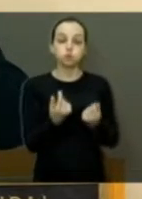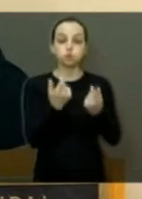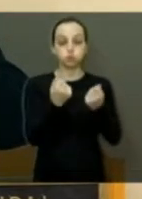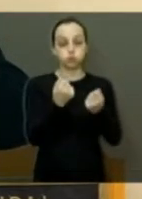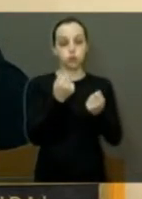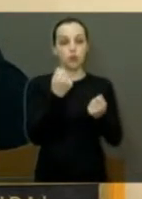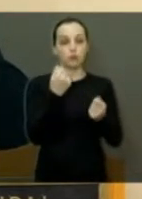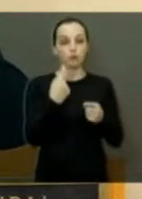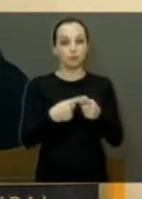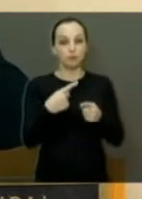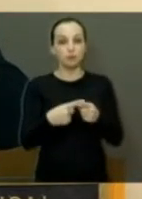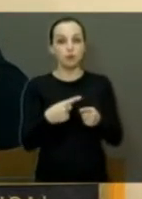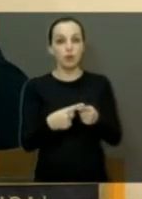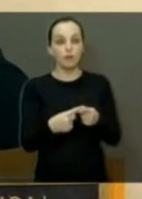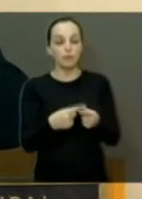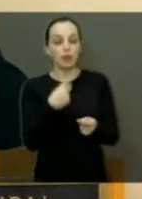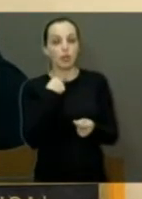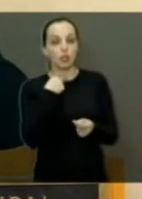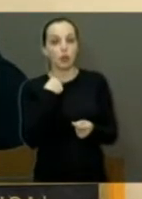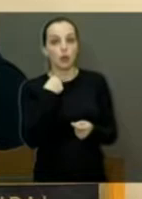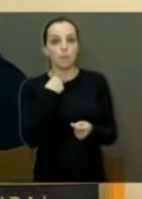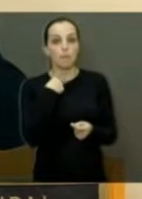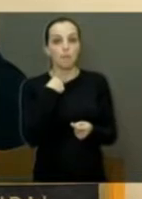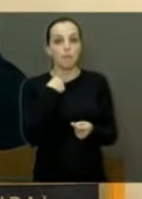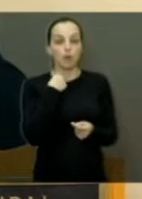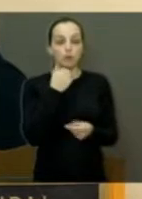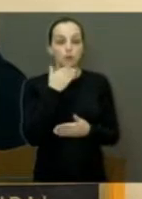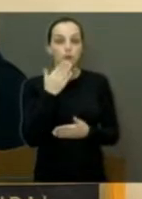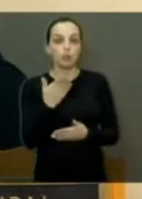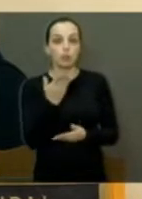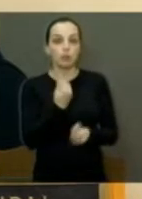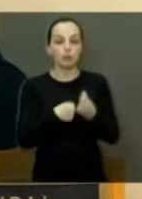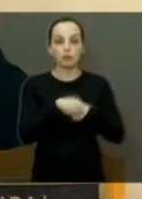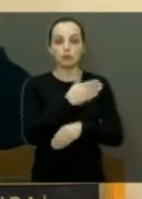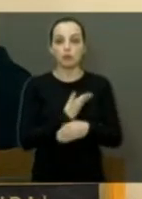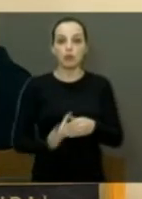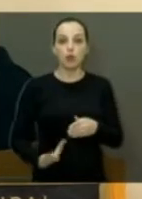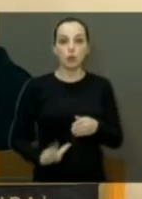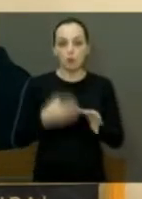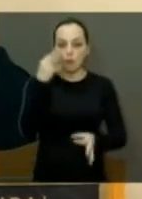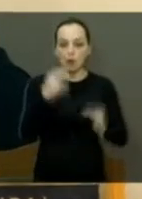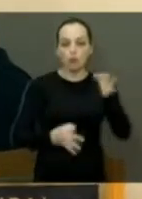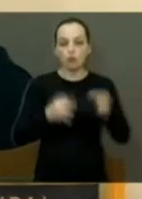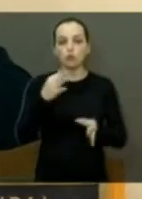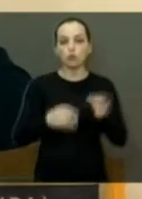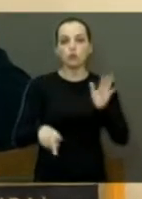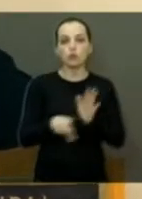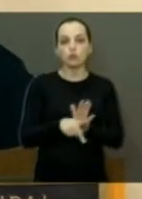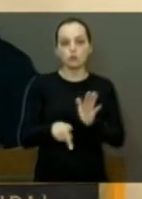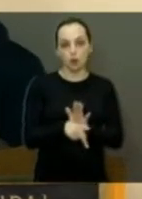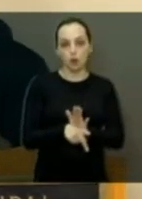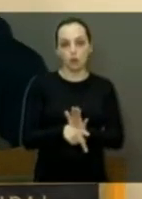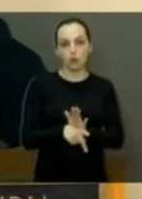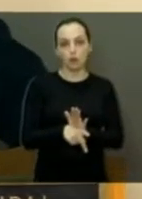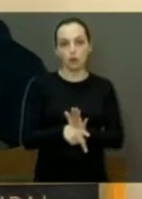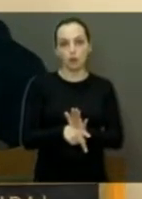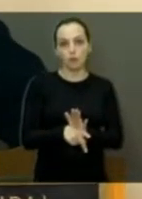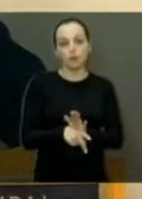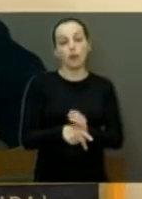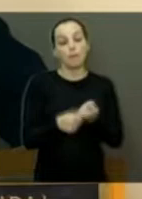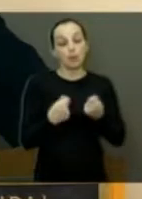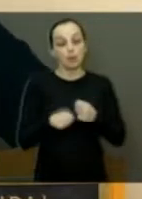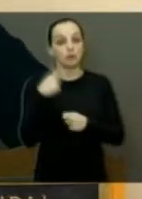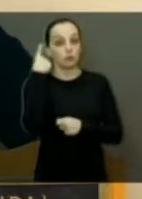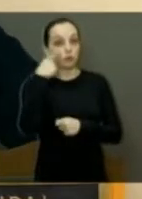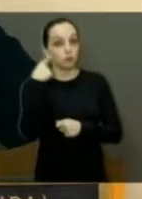você não pode acionar a administração pública no juizado especial de pequenas causas. Então você tem que constituir um